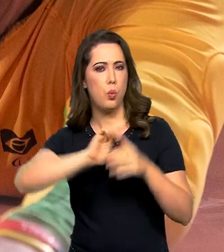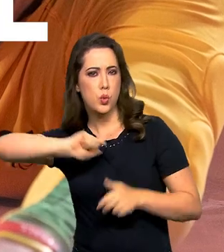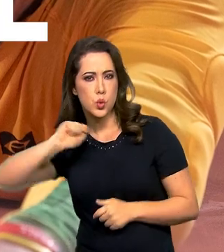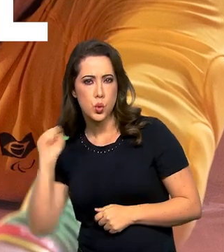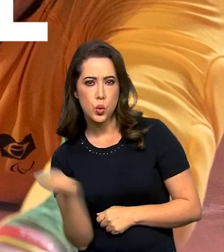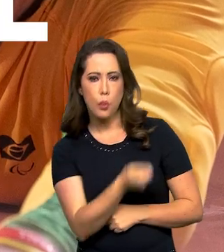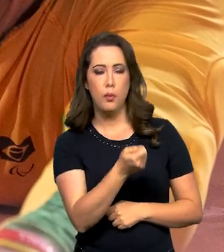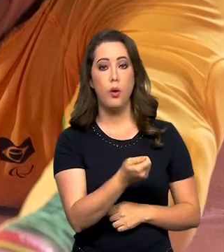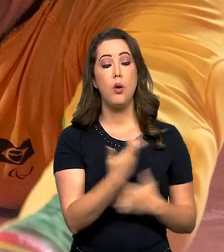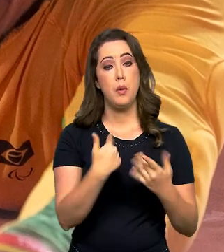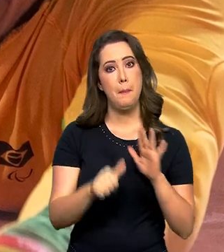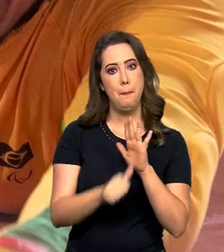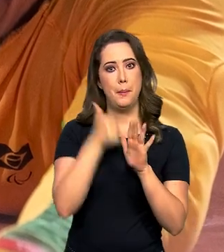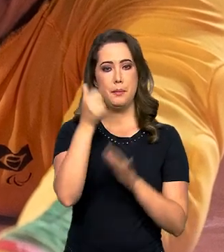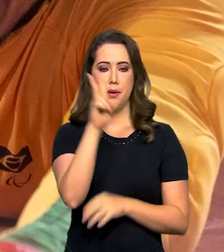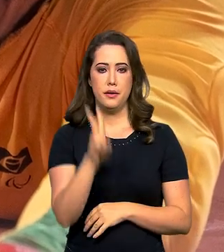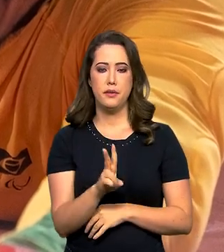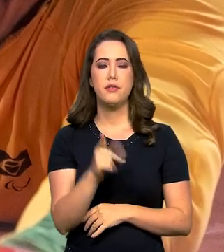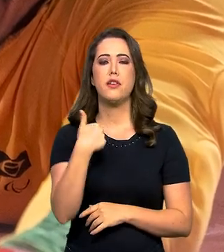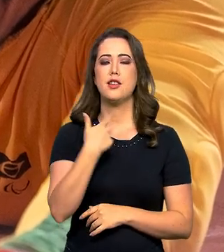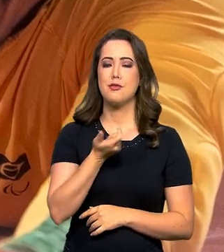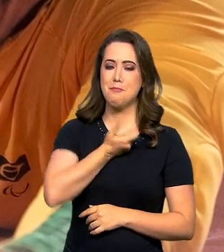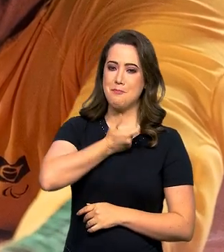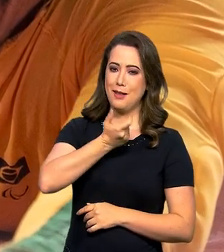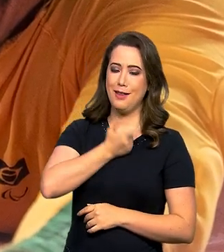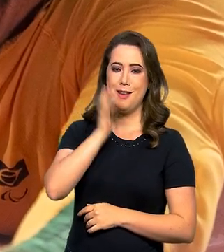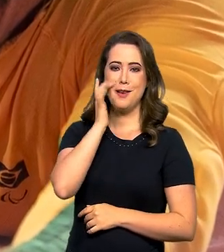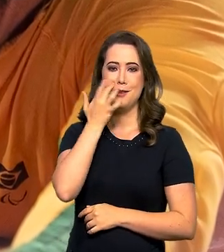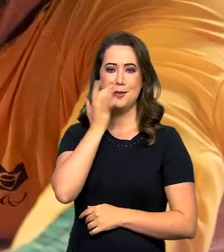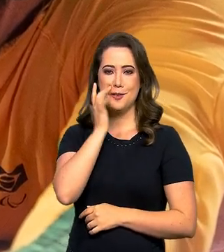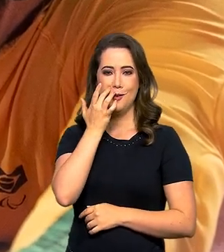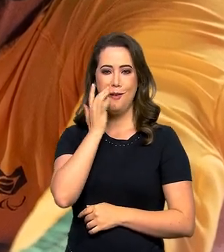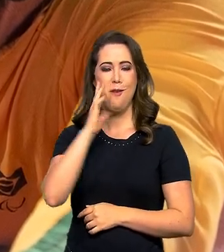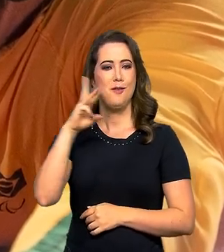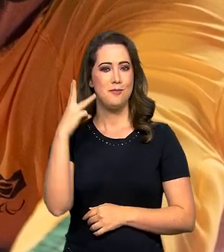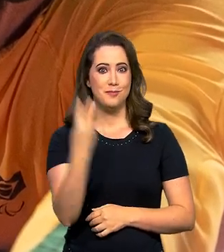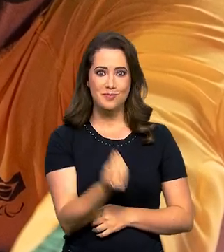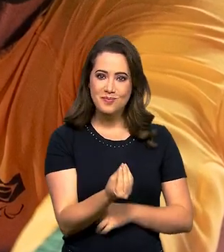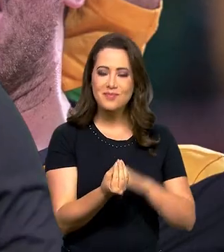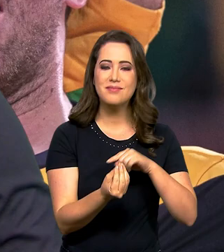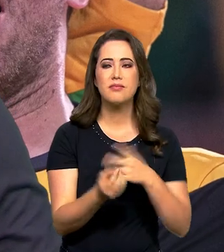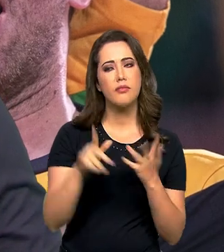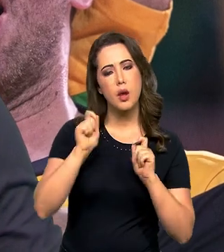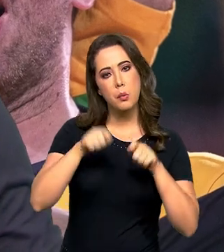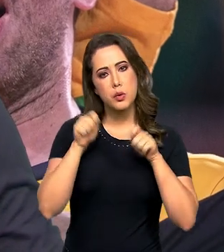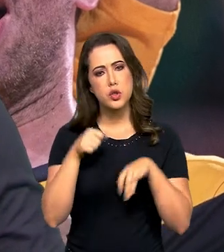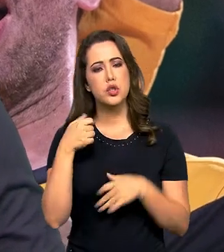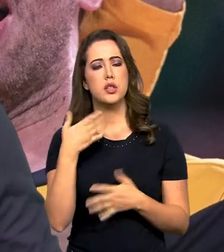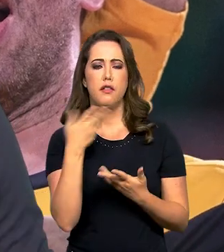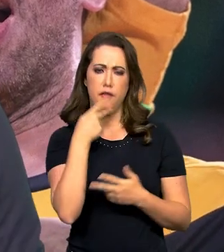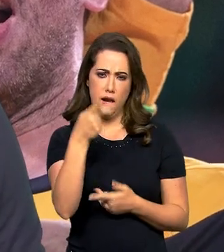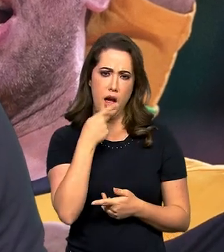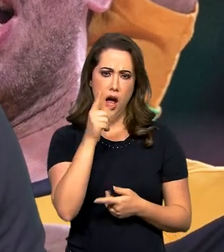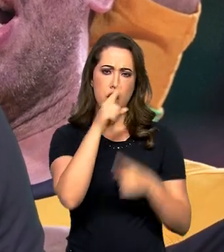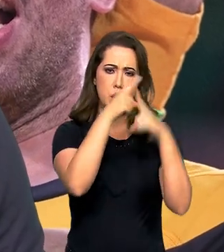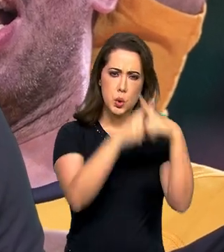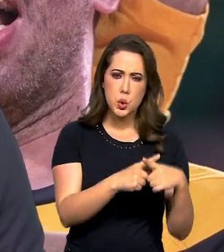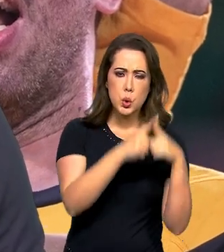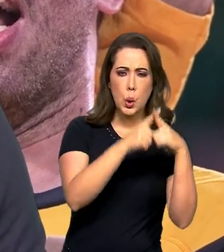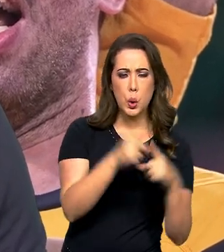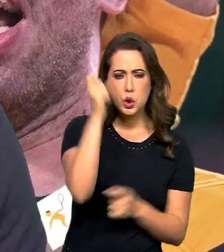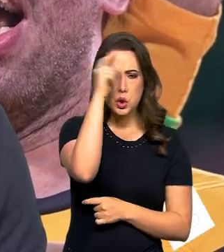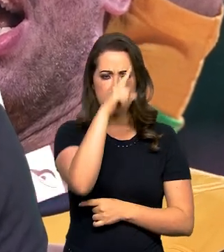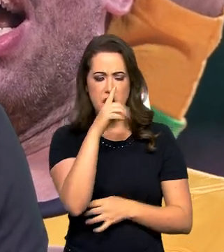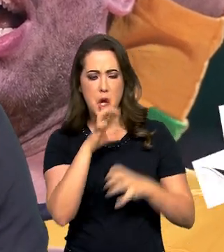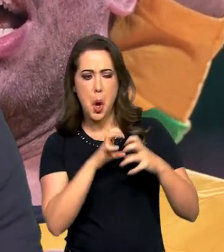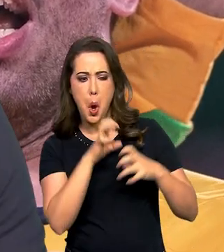brasileira de golbol, que pela primeira vez ganhou a medalha de ouro em Paralimpíadas. Olha, eu até gostaria de falar aqui que o